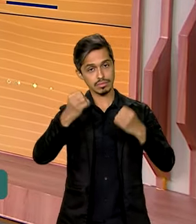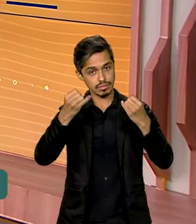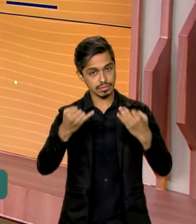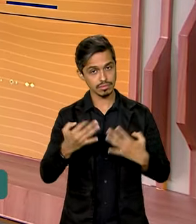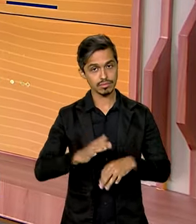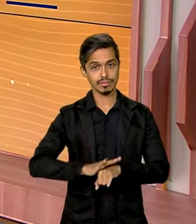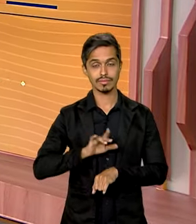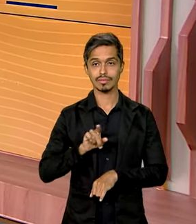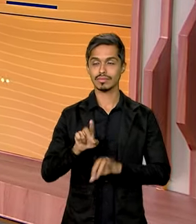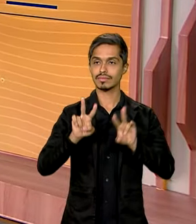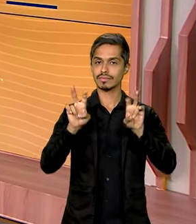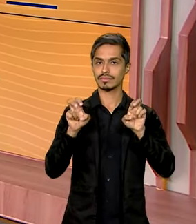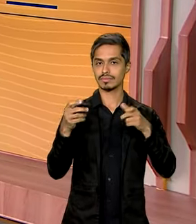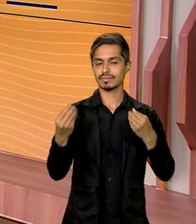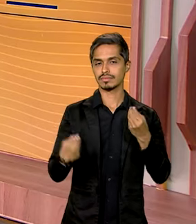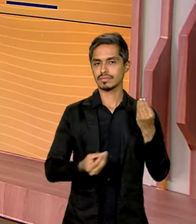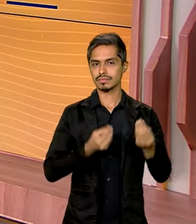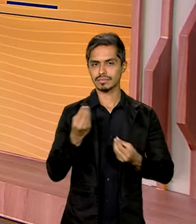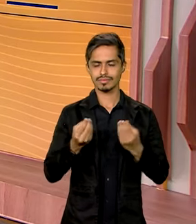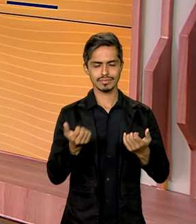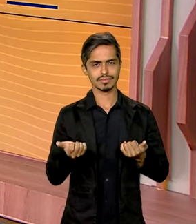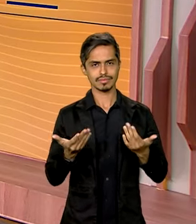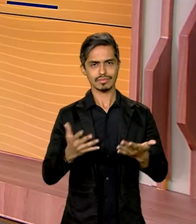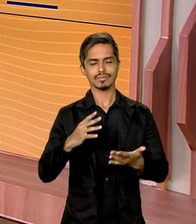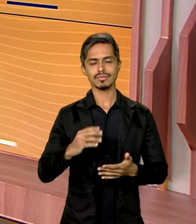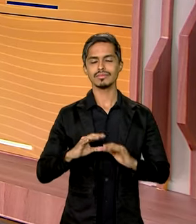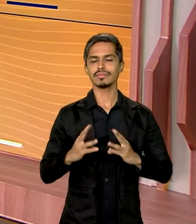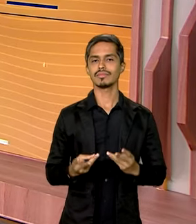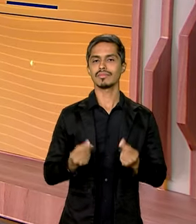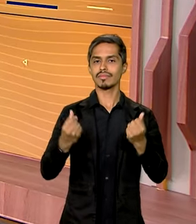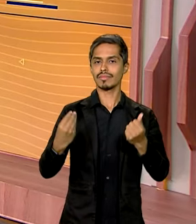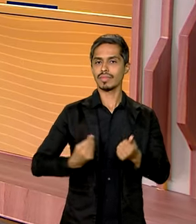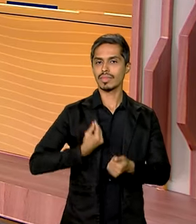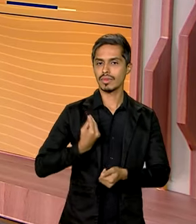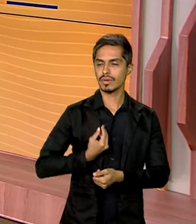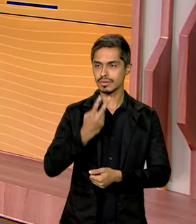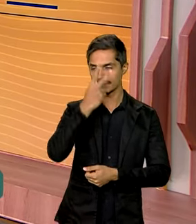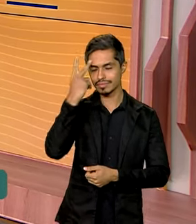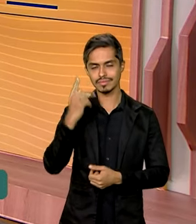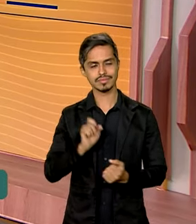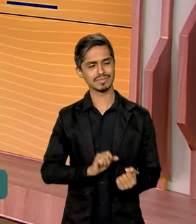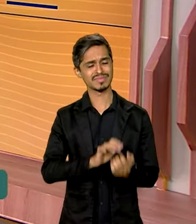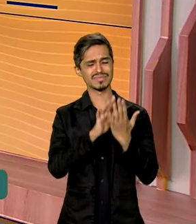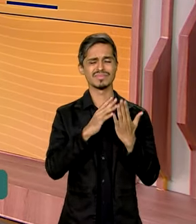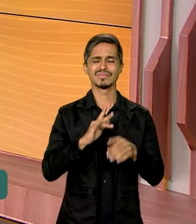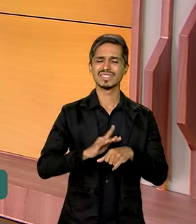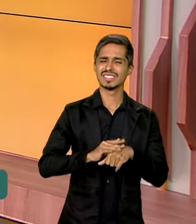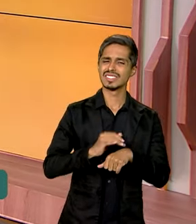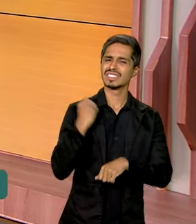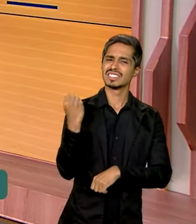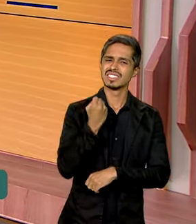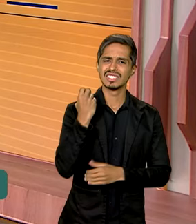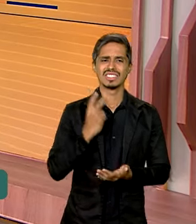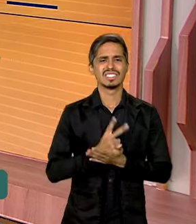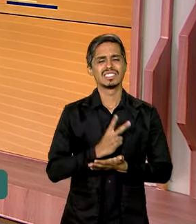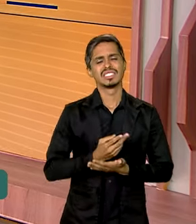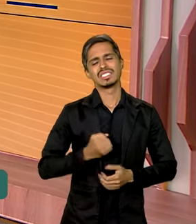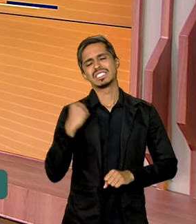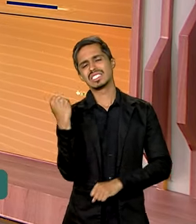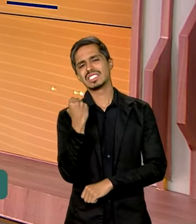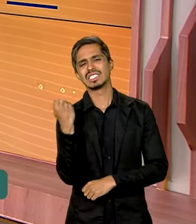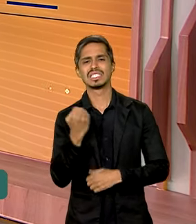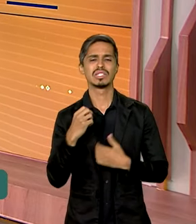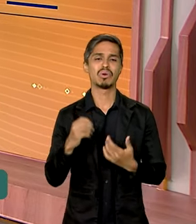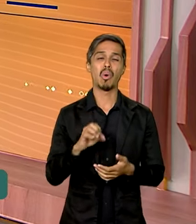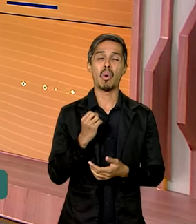a gente mais sobre essa iniciativa que garante qualidade de vida para quem enfrenta doenças graves, crônicas ou em finitude que já